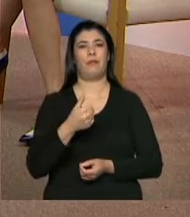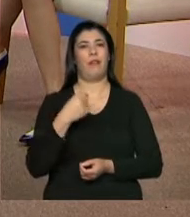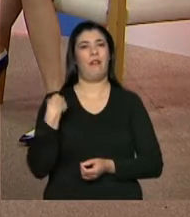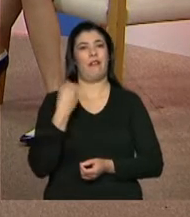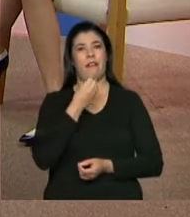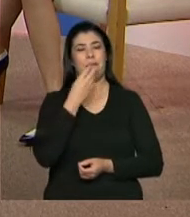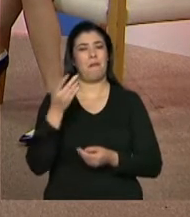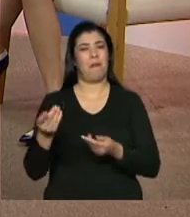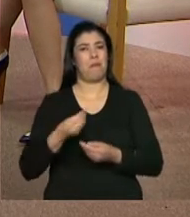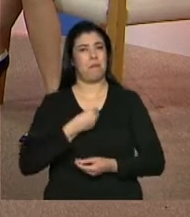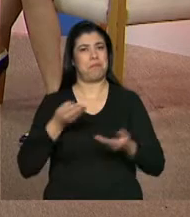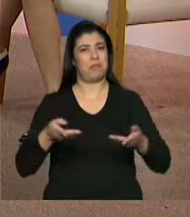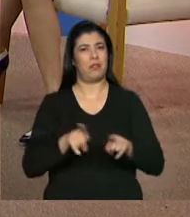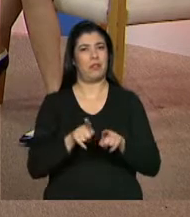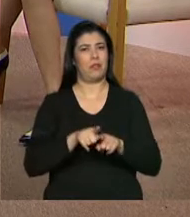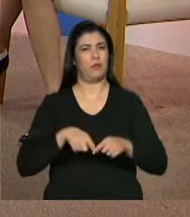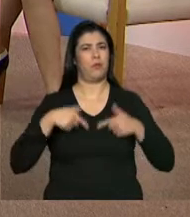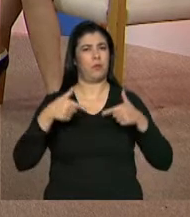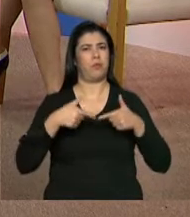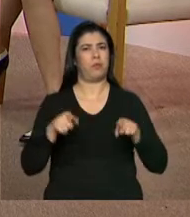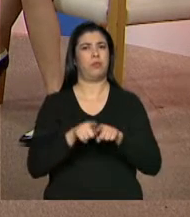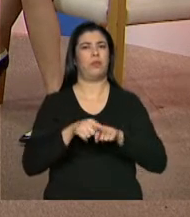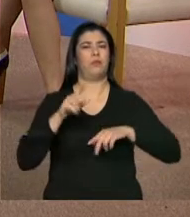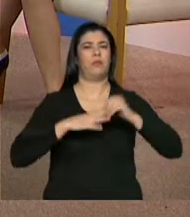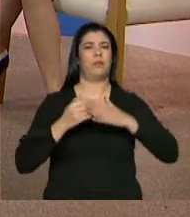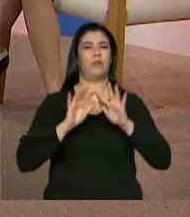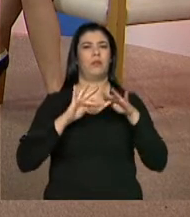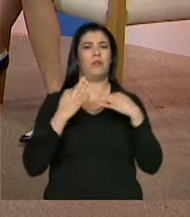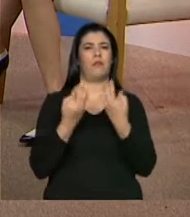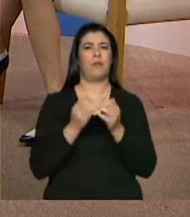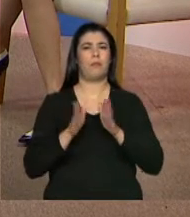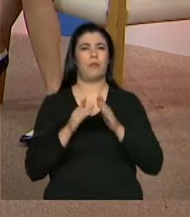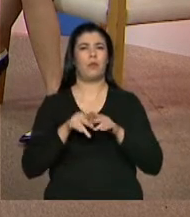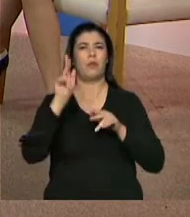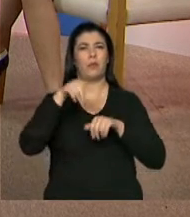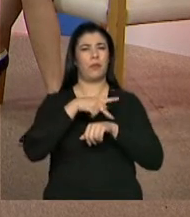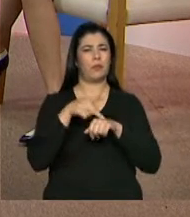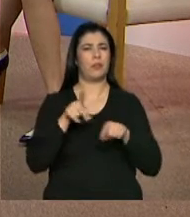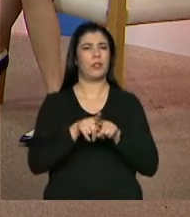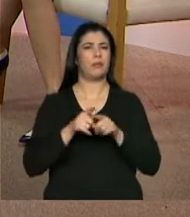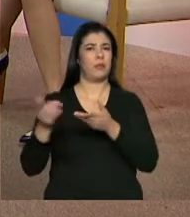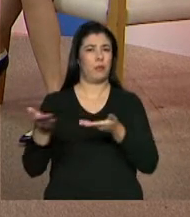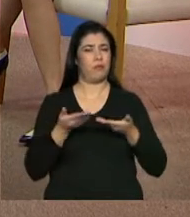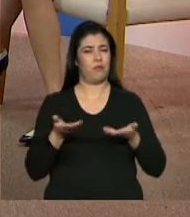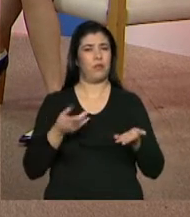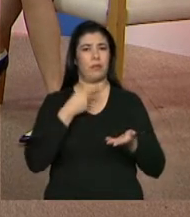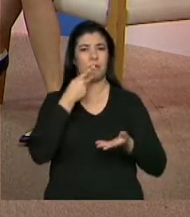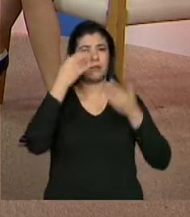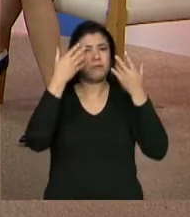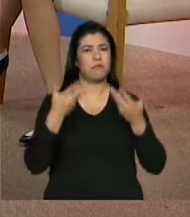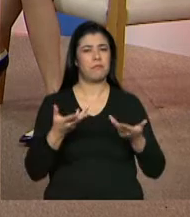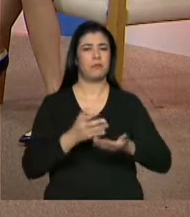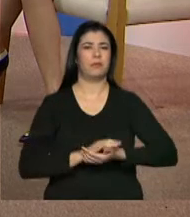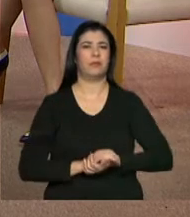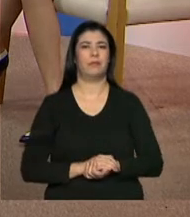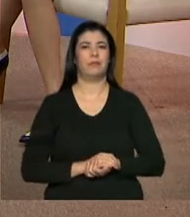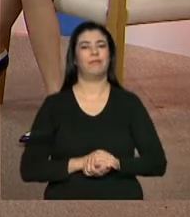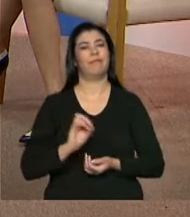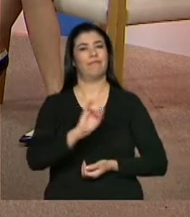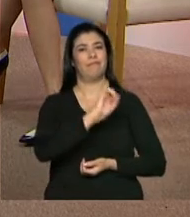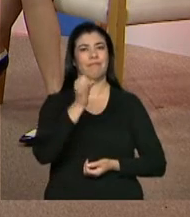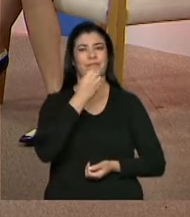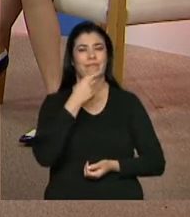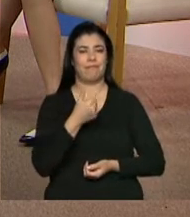causa de oferecer programas sociais para as famílias pobres desse país. Estamos aqui para falar um pouco disso. Olá, tudo bem?